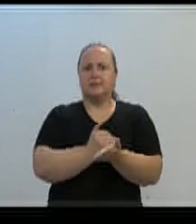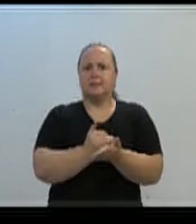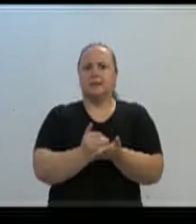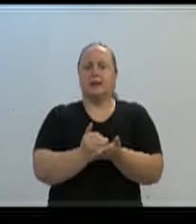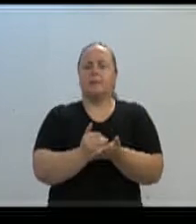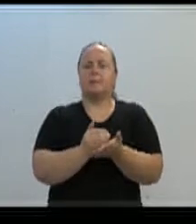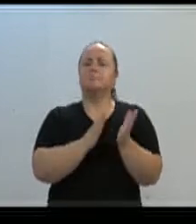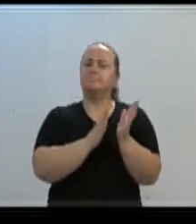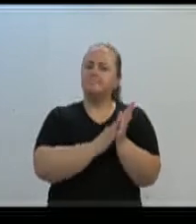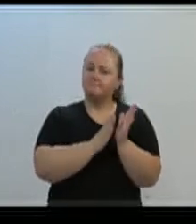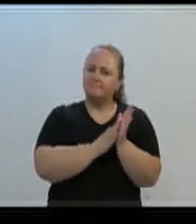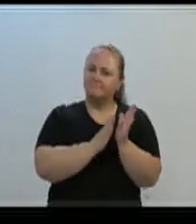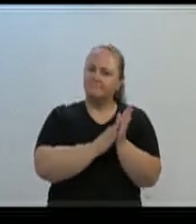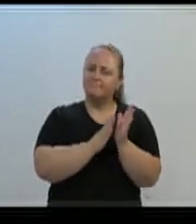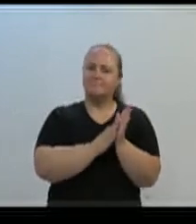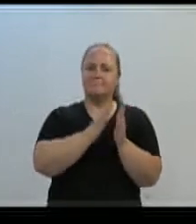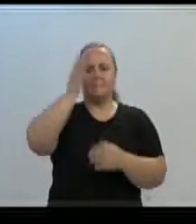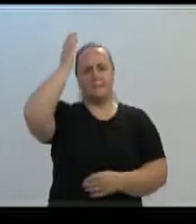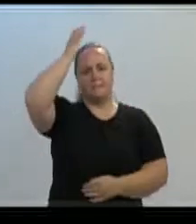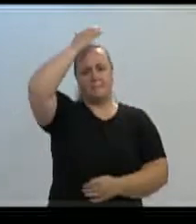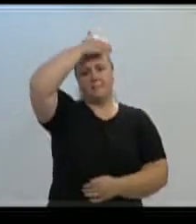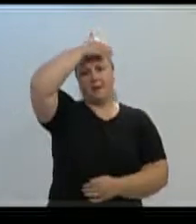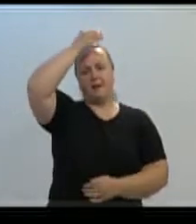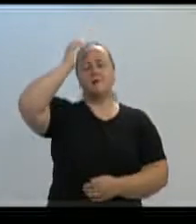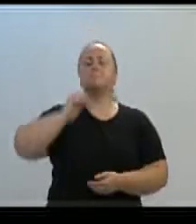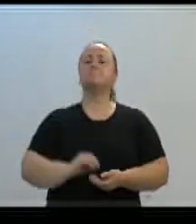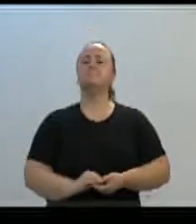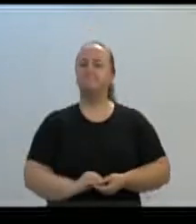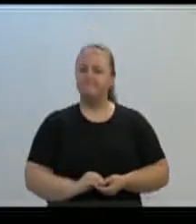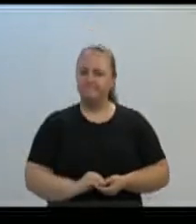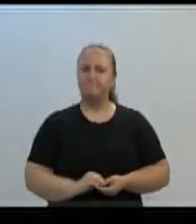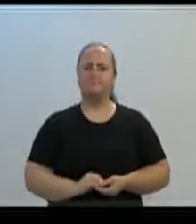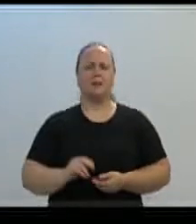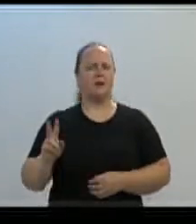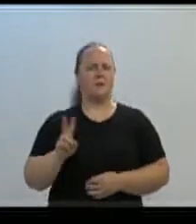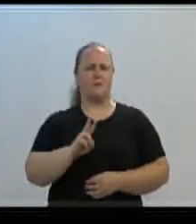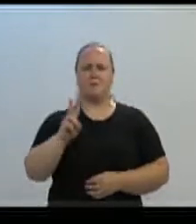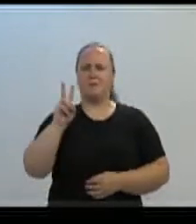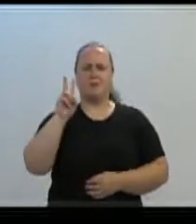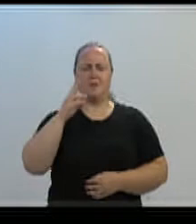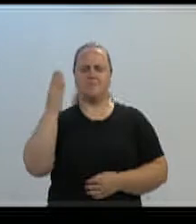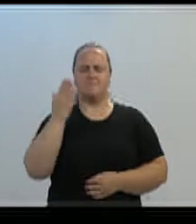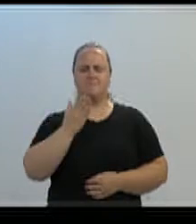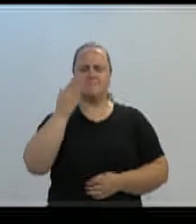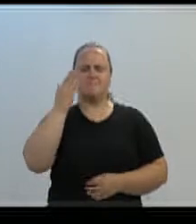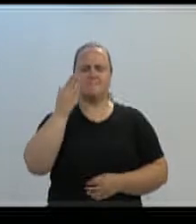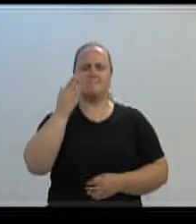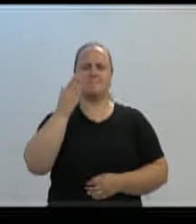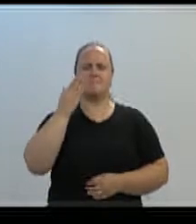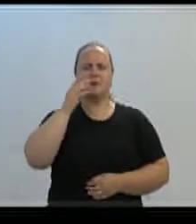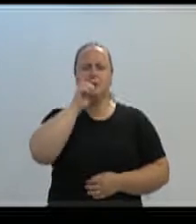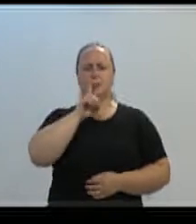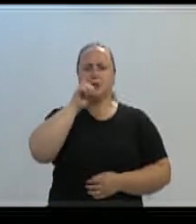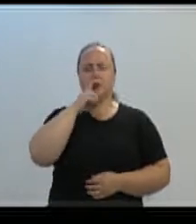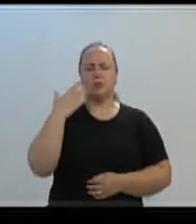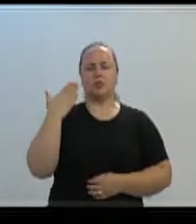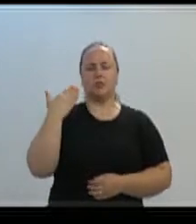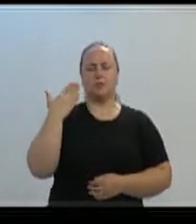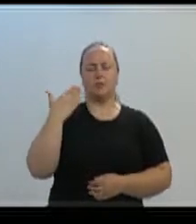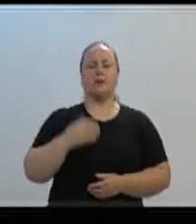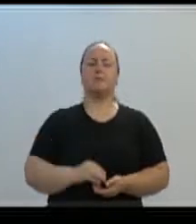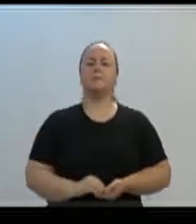nosso prefeito Mário Hildebrandt pela vitória maiúscula nas urnas no último domingo. Uma